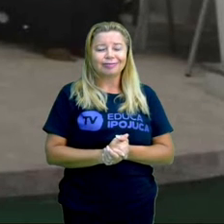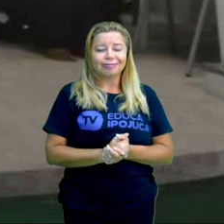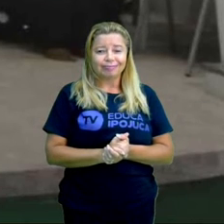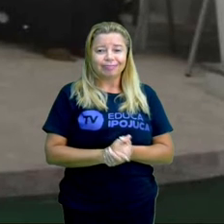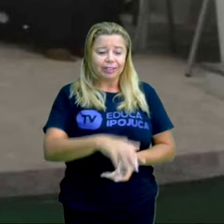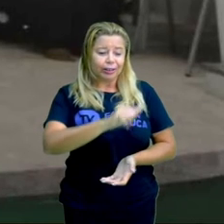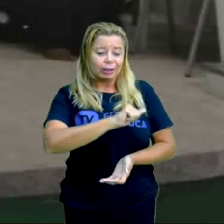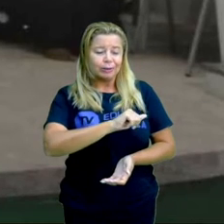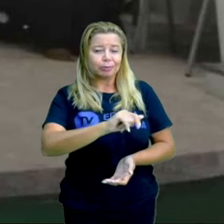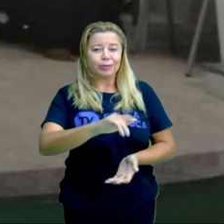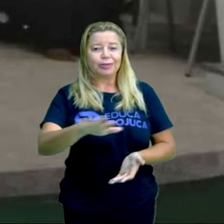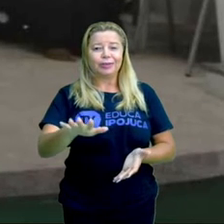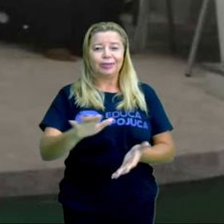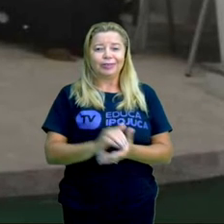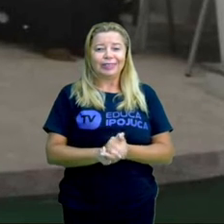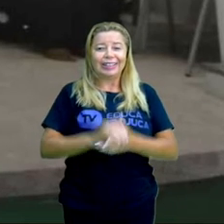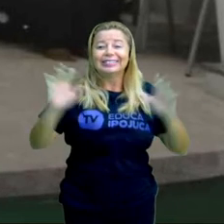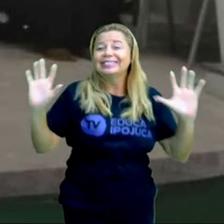Ipojuca,